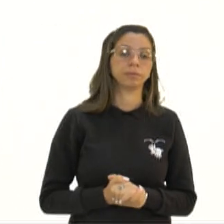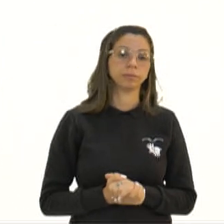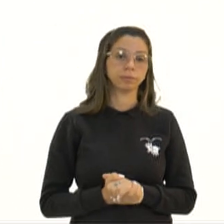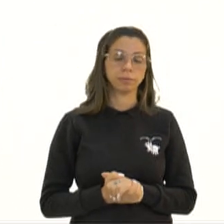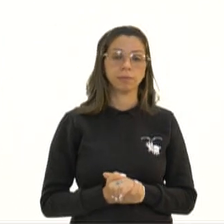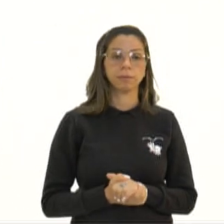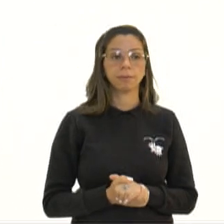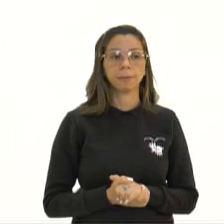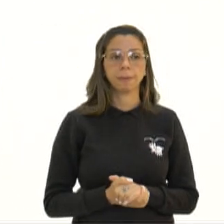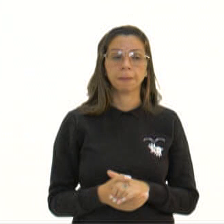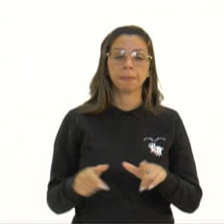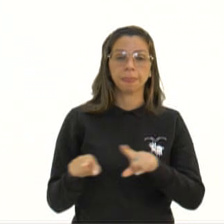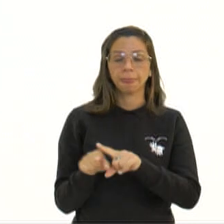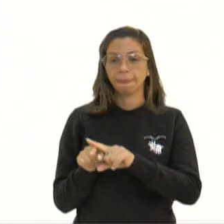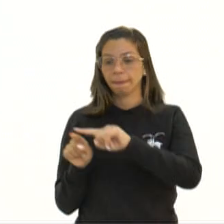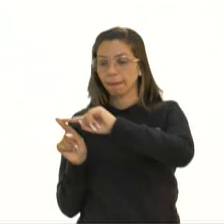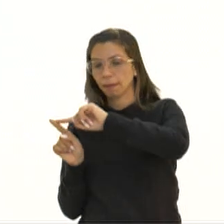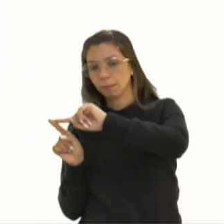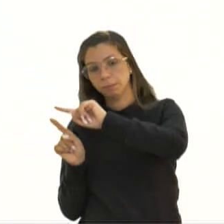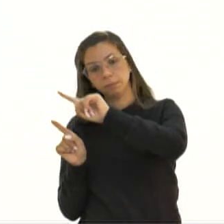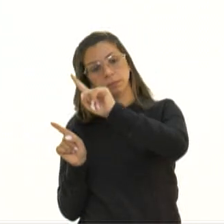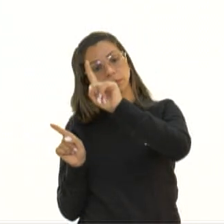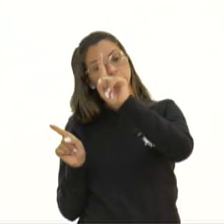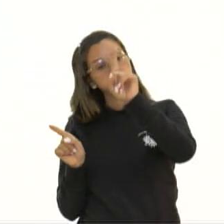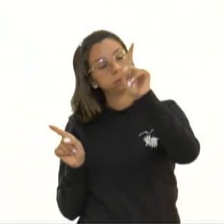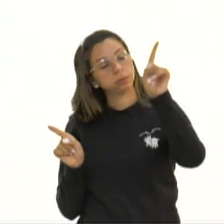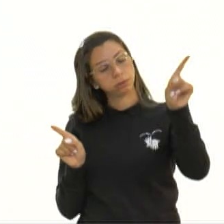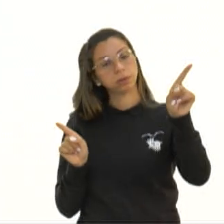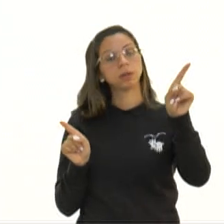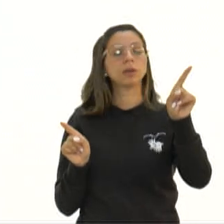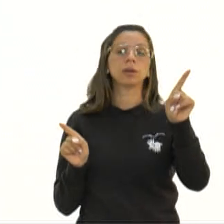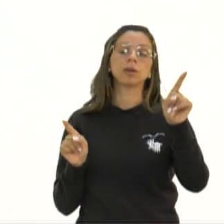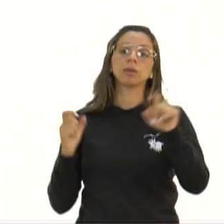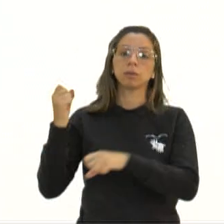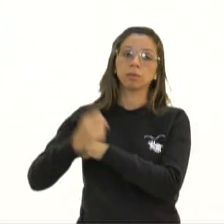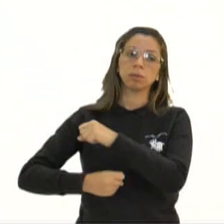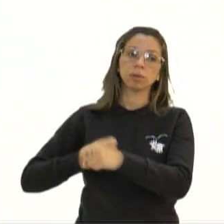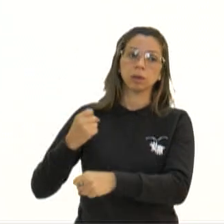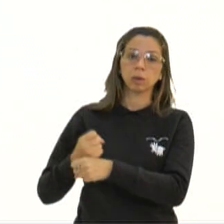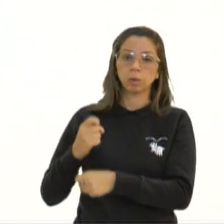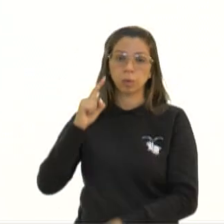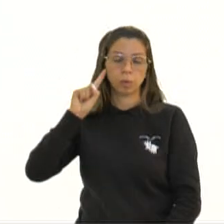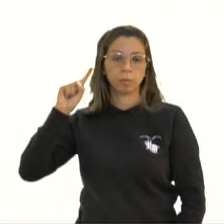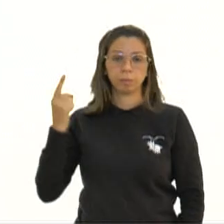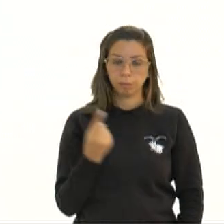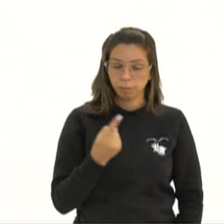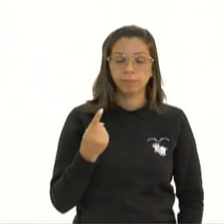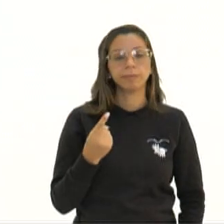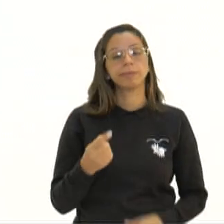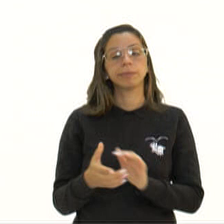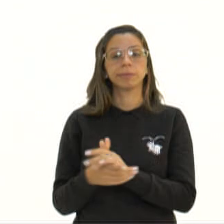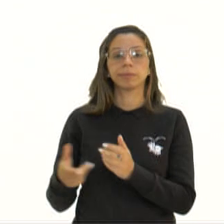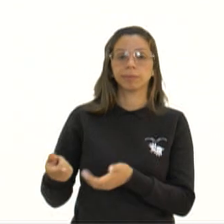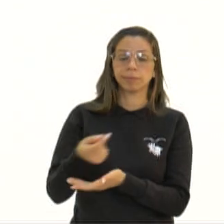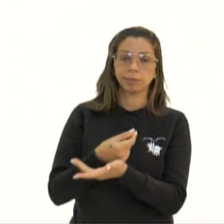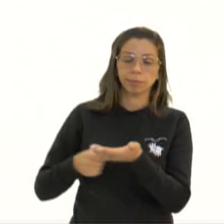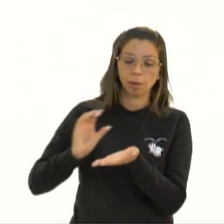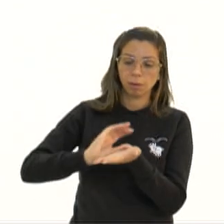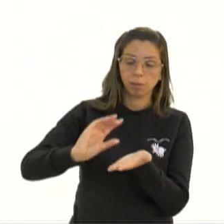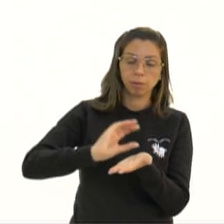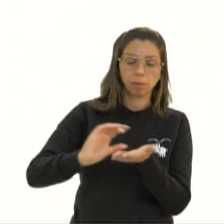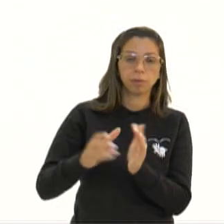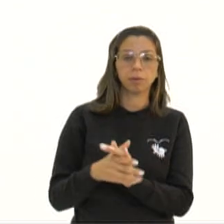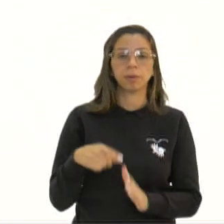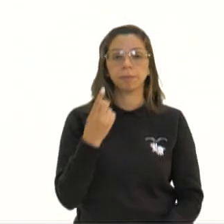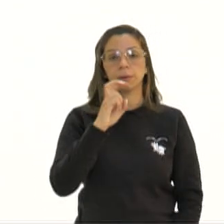linha histórica aqui, no ano 1000, a gente tem um centro econômico asiático, 1500, século